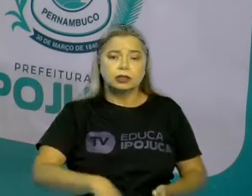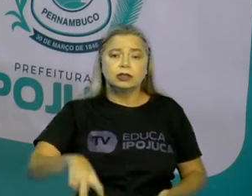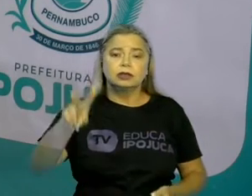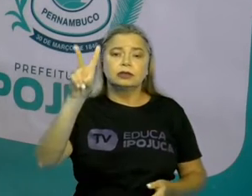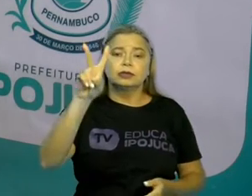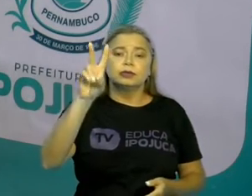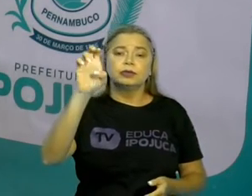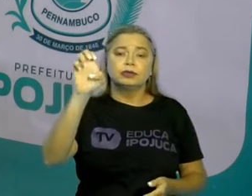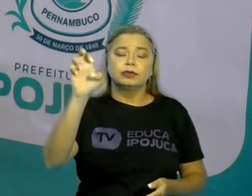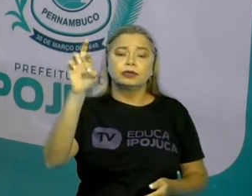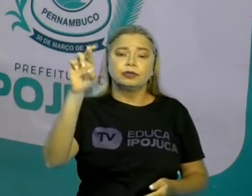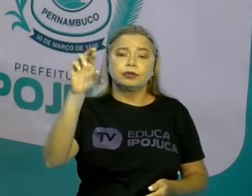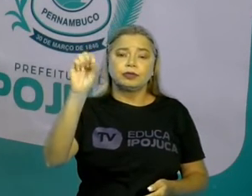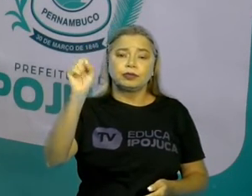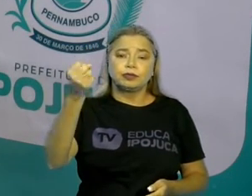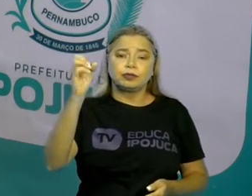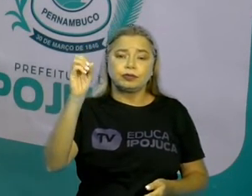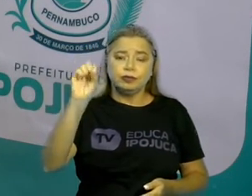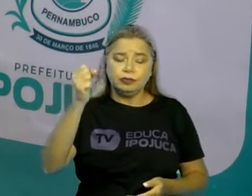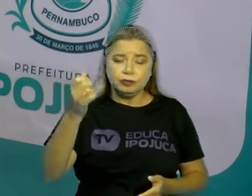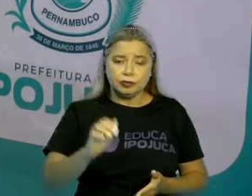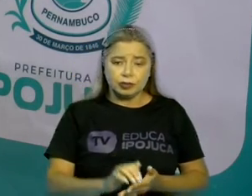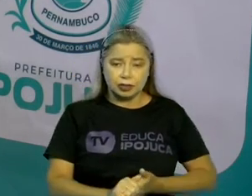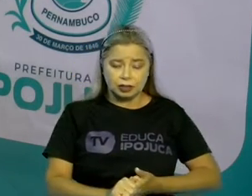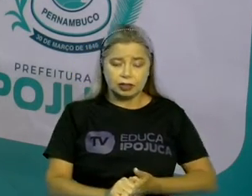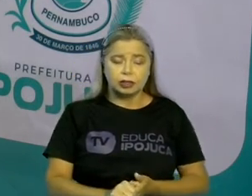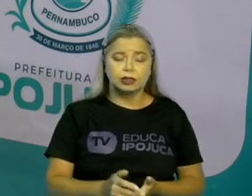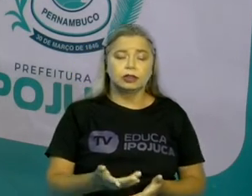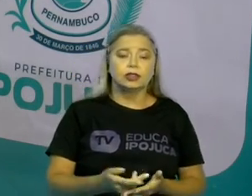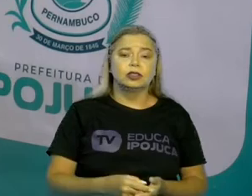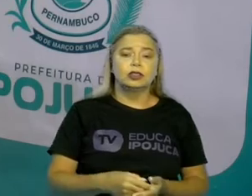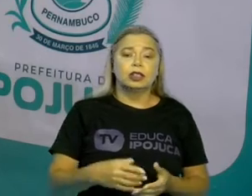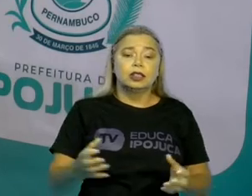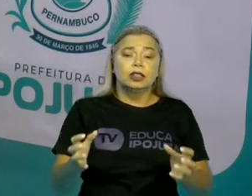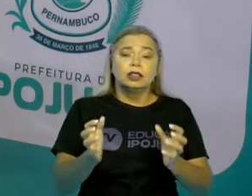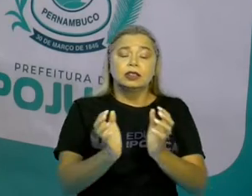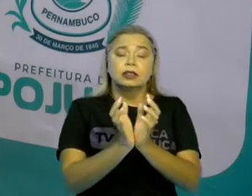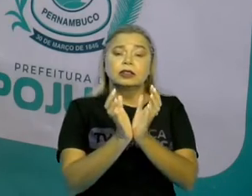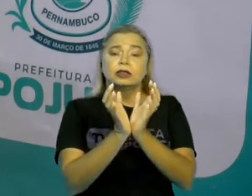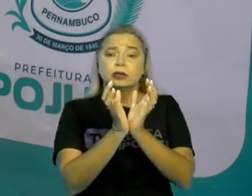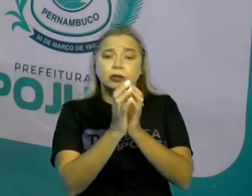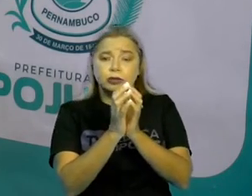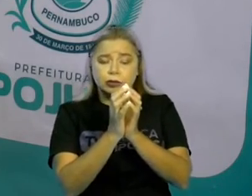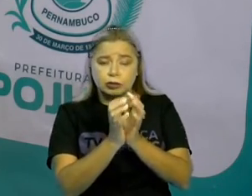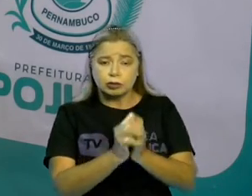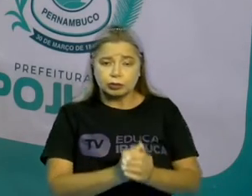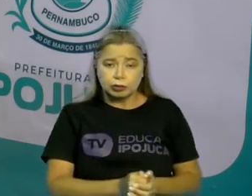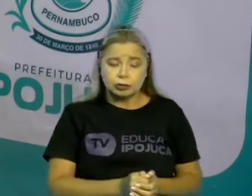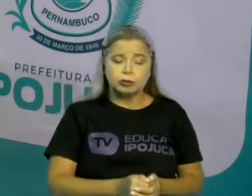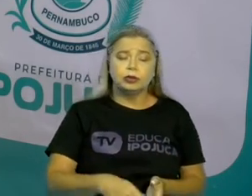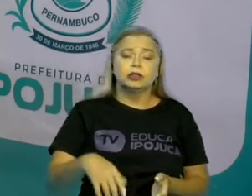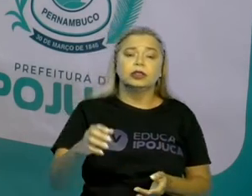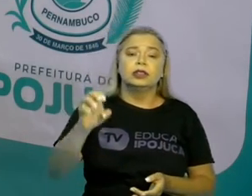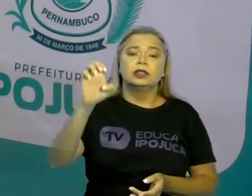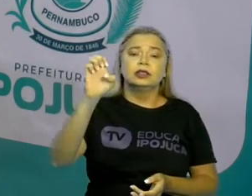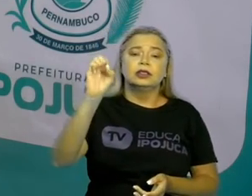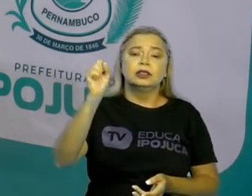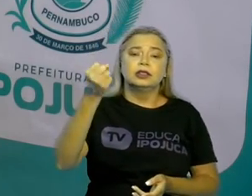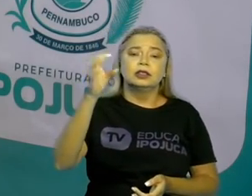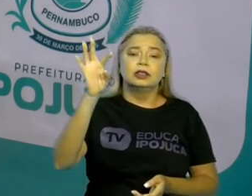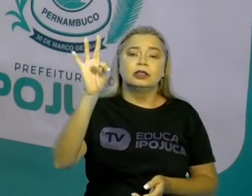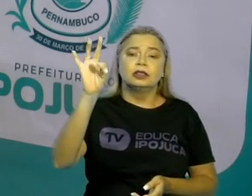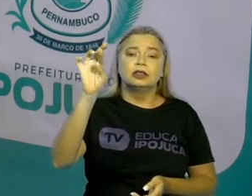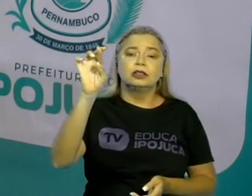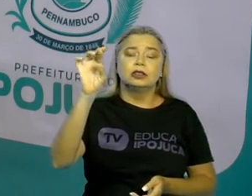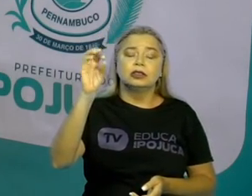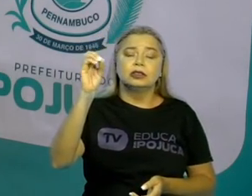em estrofes, e o conjunto dessas estrofes constroem a narrativa, ou seja,